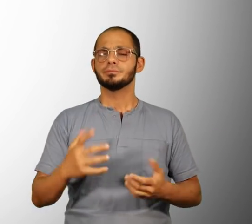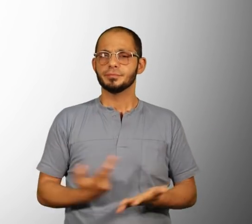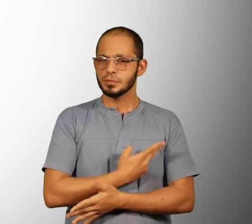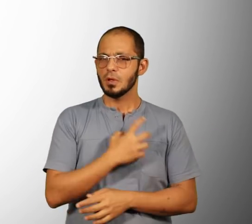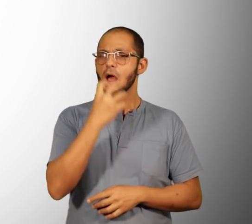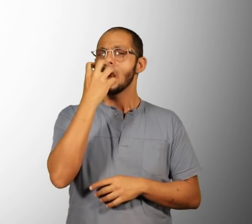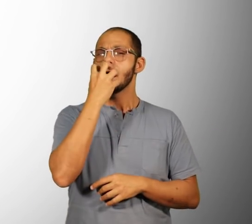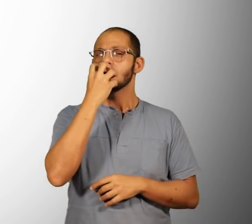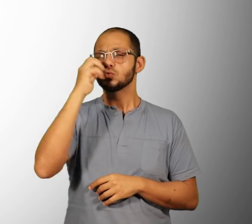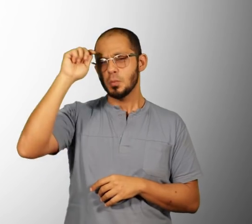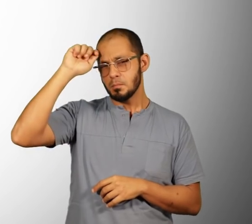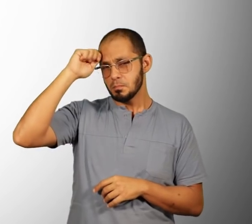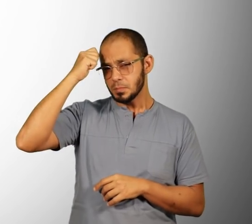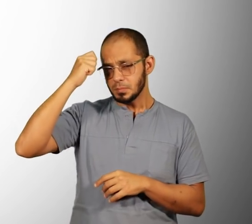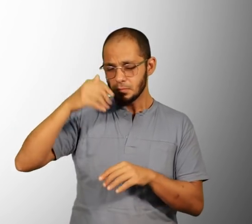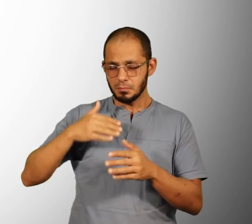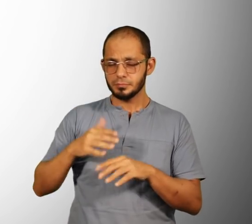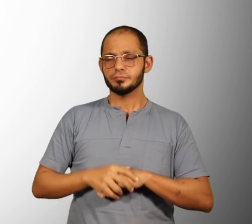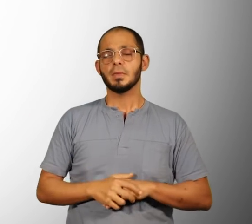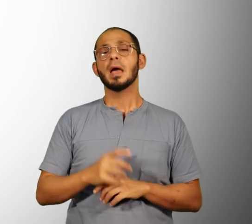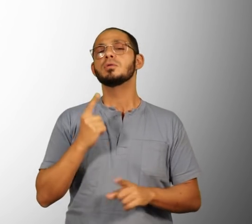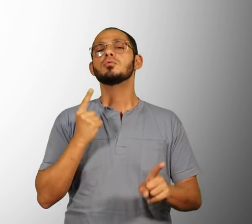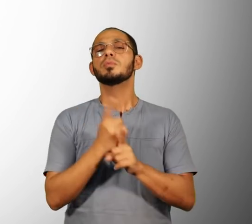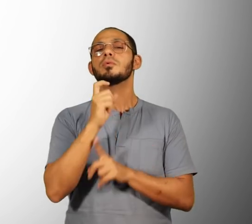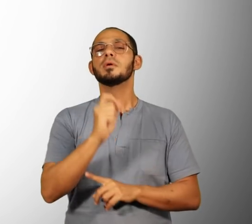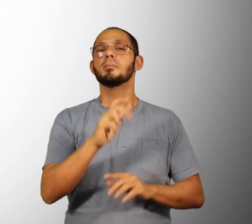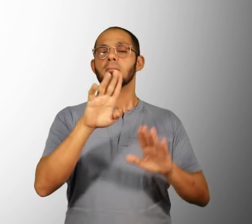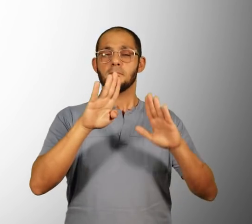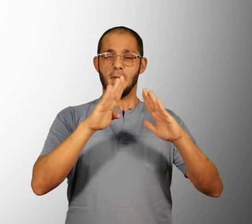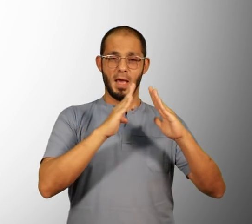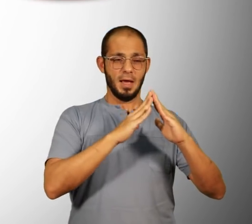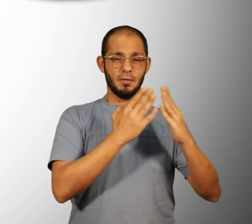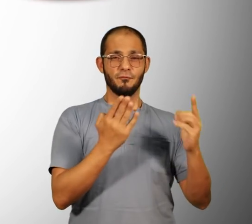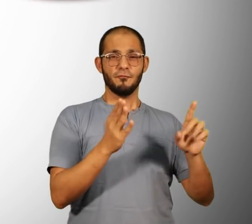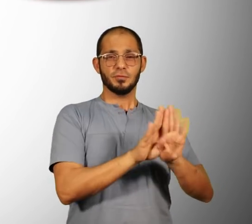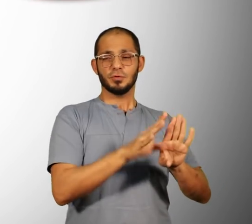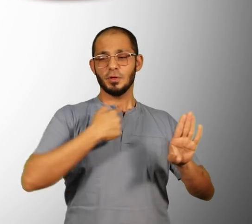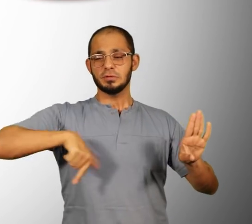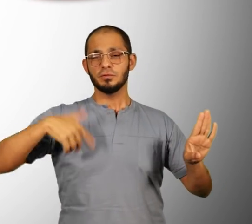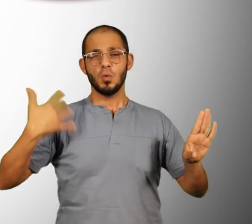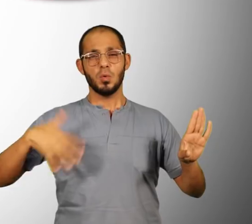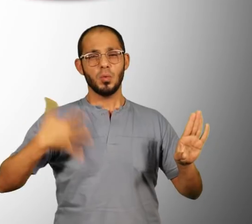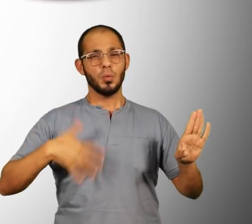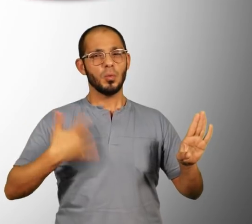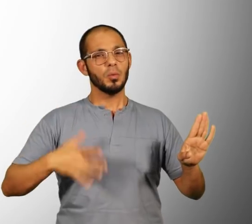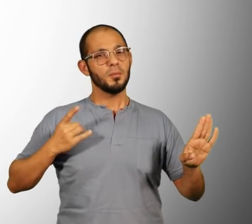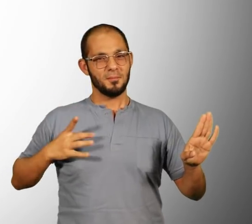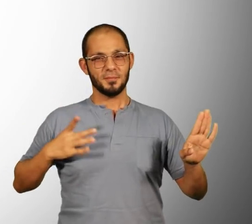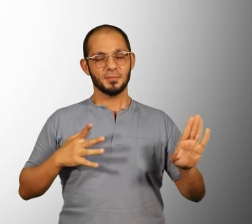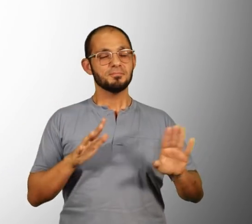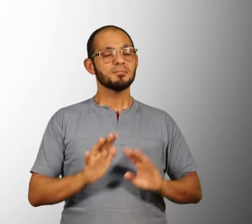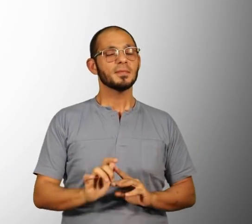E a gente descobriu que alguém tinha trancado a gente por fora. A gente ficou no cagasse, danado. Mas